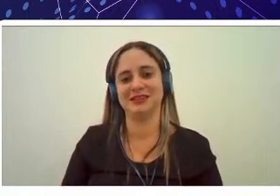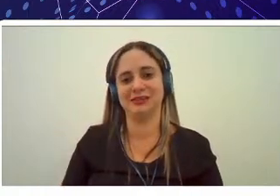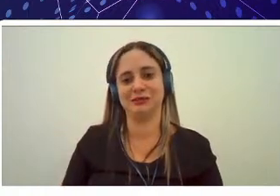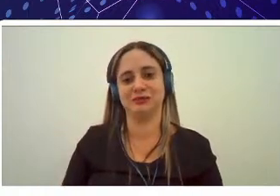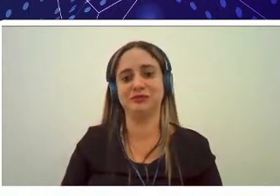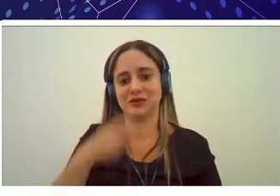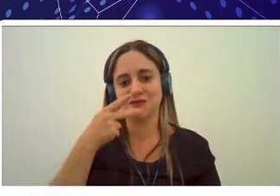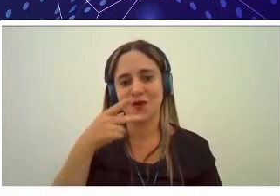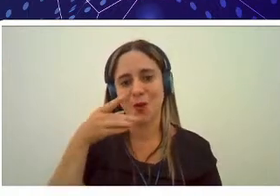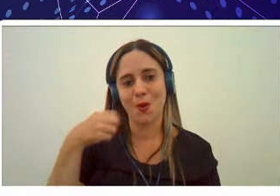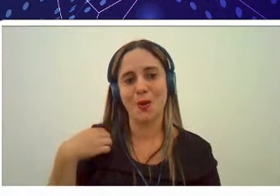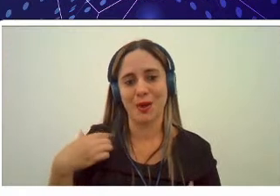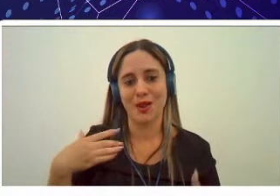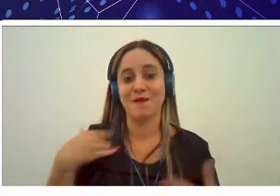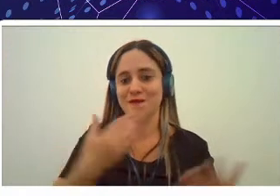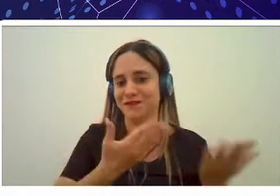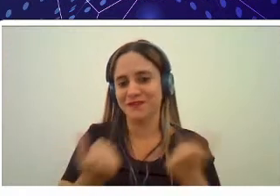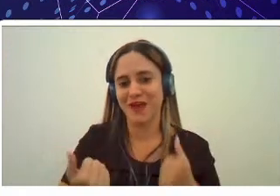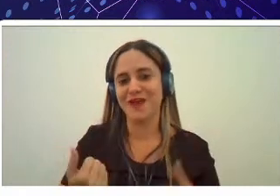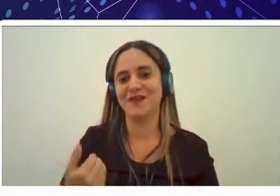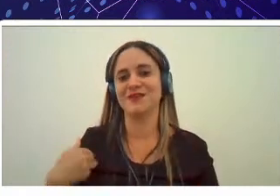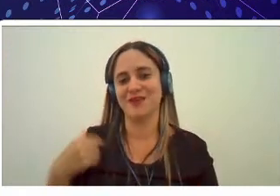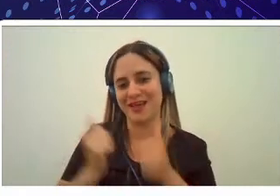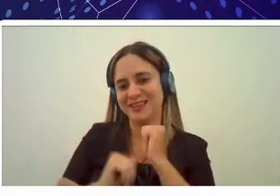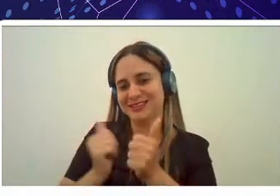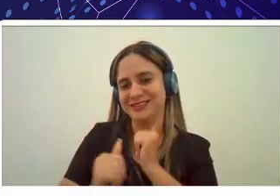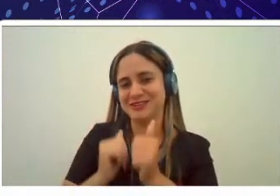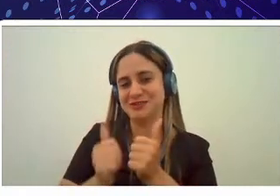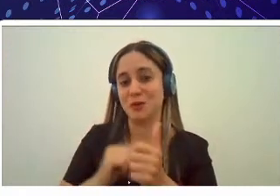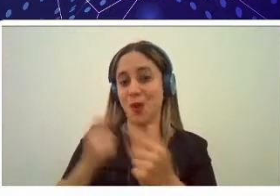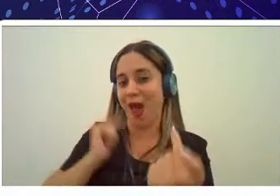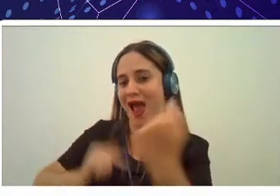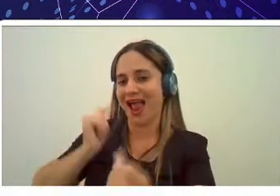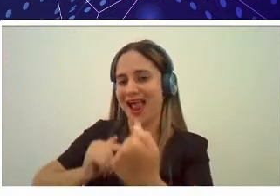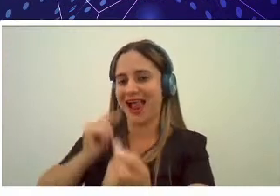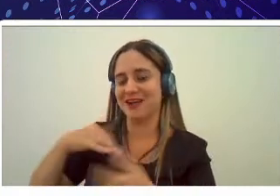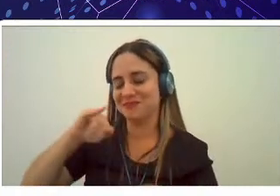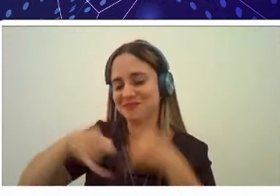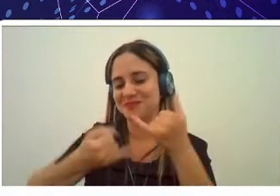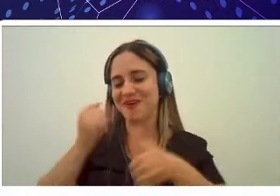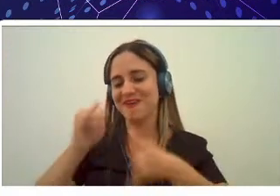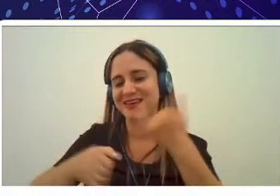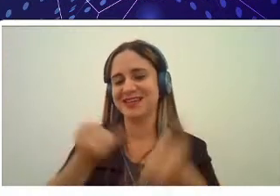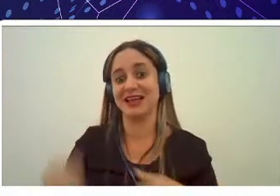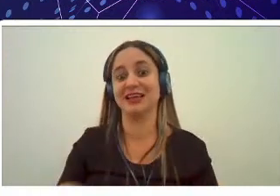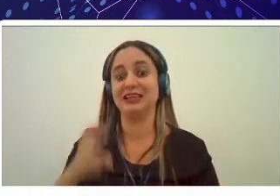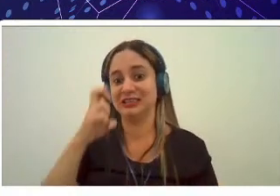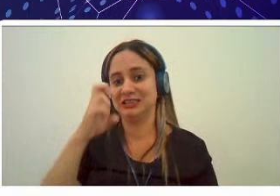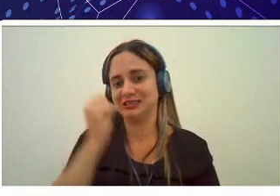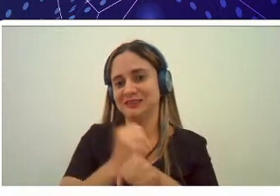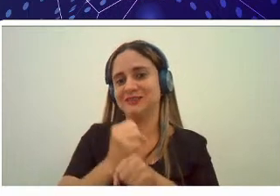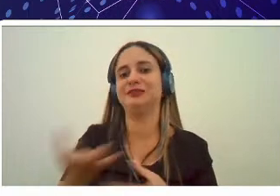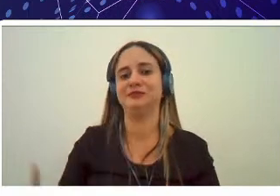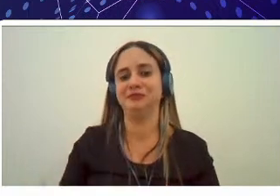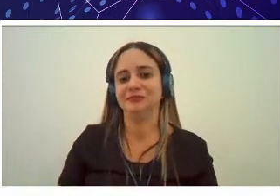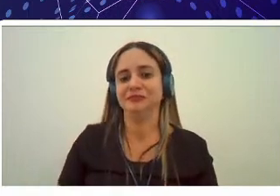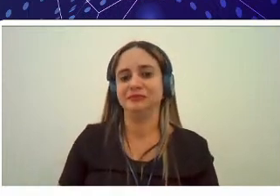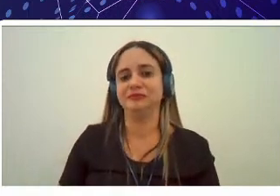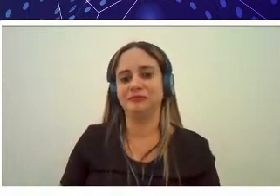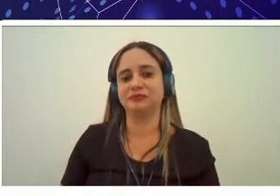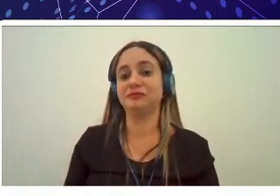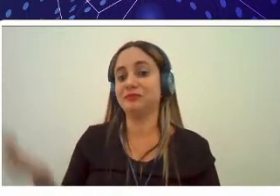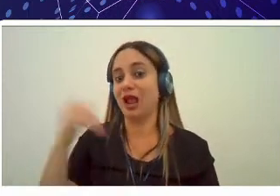Marcondes falou venham vamos disputar vamos aproveitar esses cinco anos e vamos